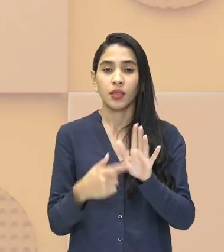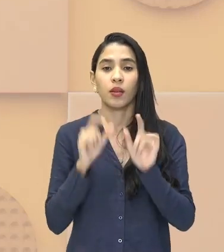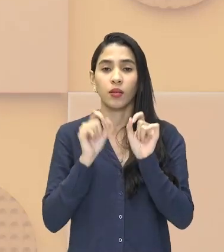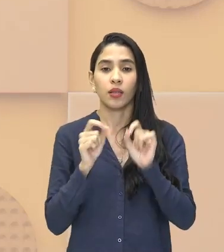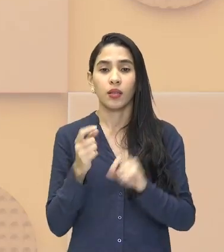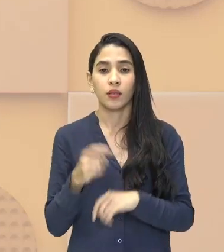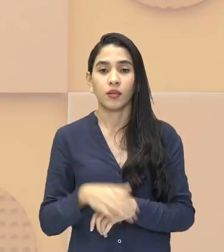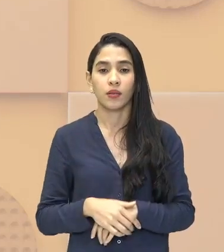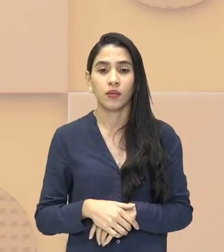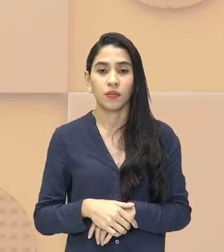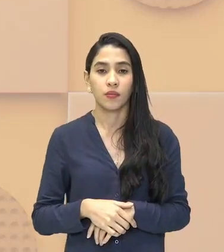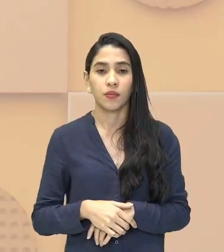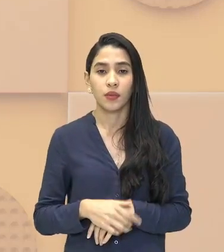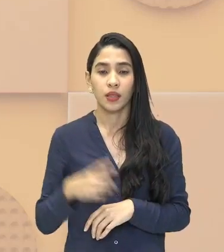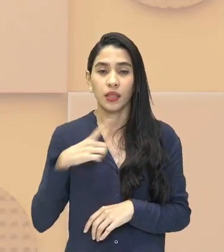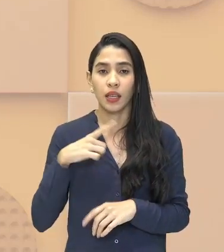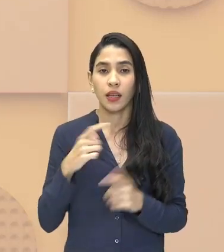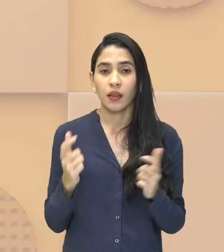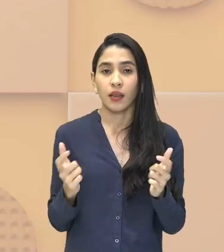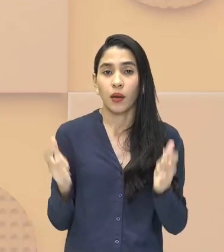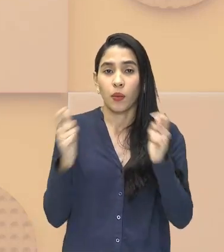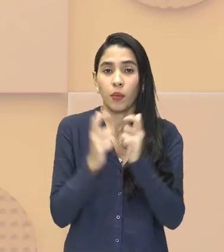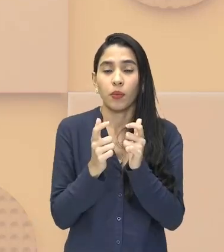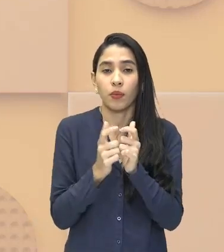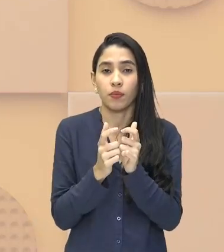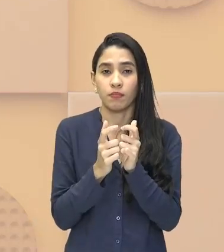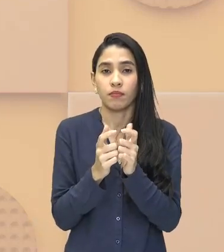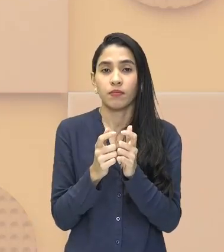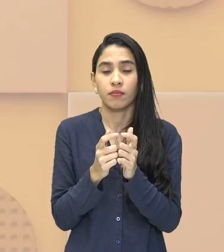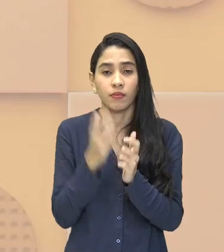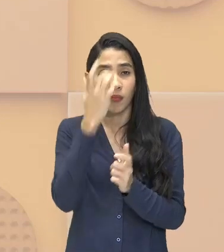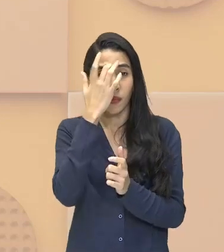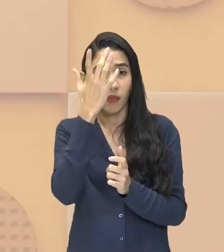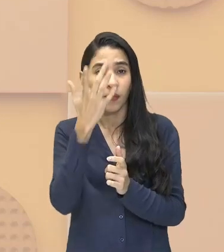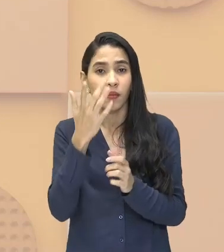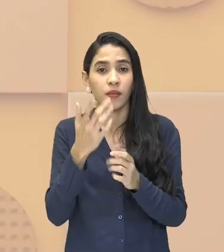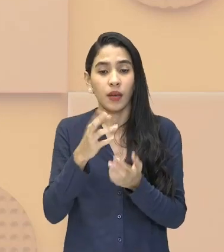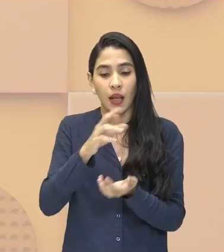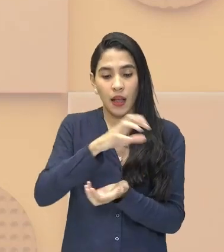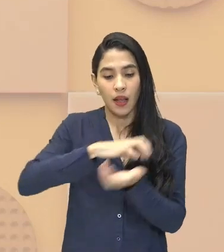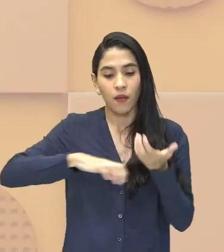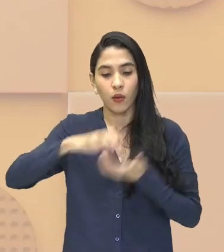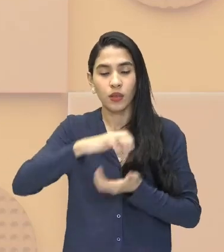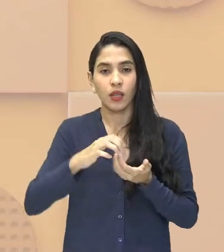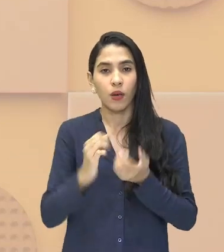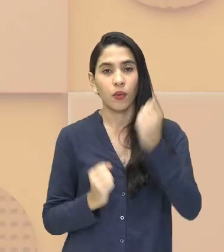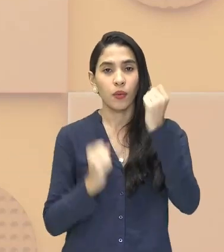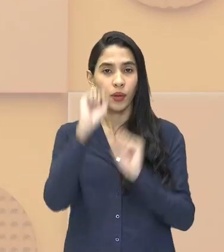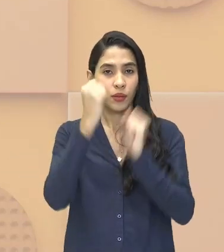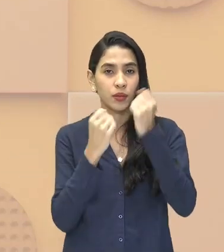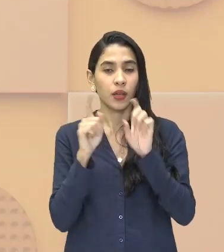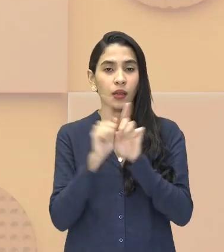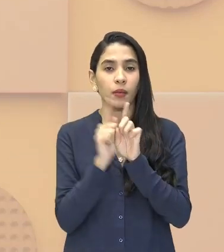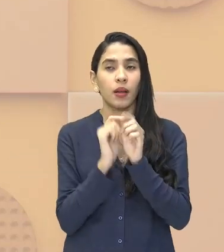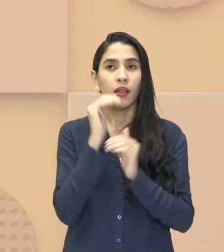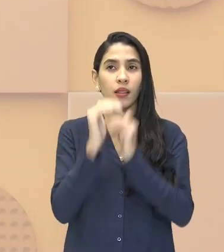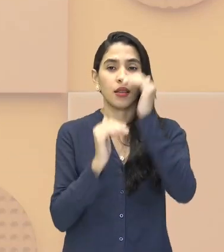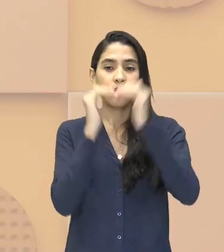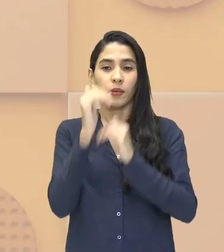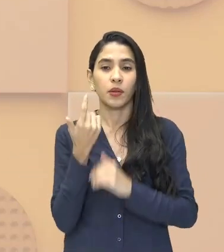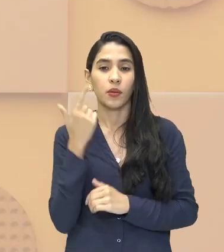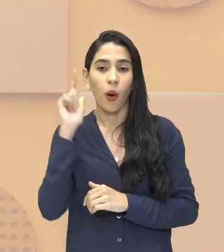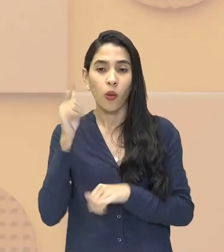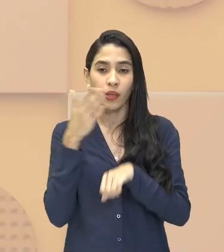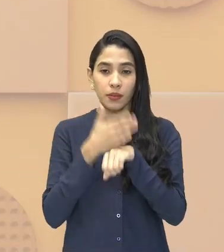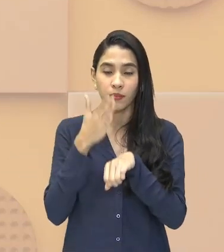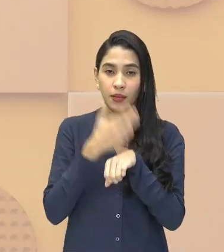acúmulo de capitais que vai favorecer a revolução industrial e também o desenvolvimento de outras